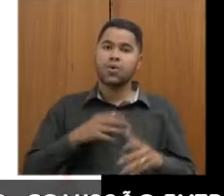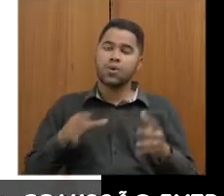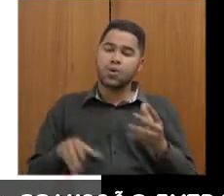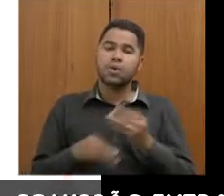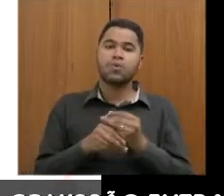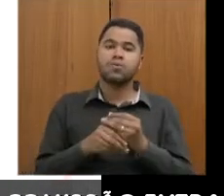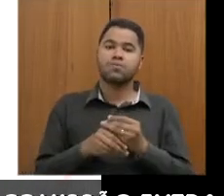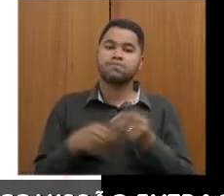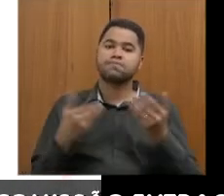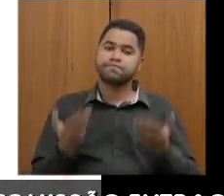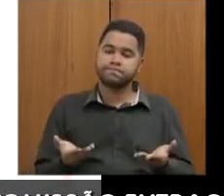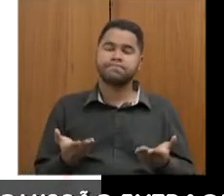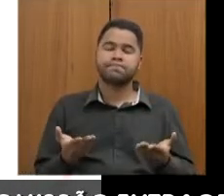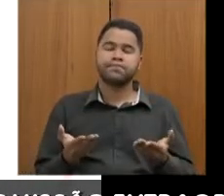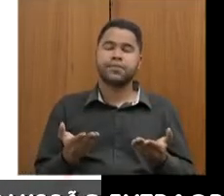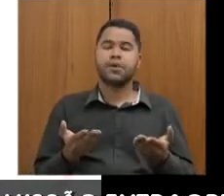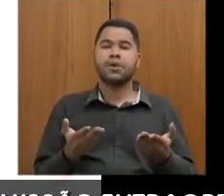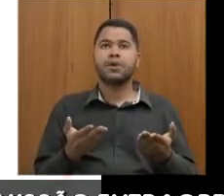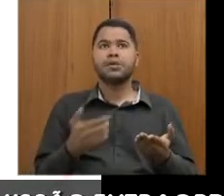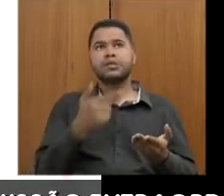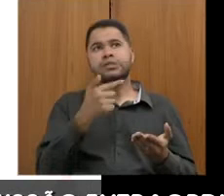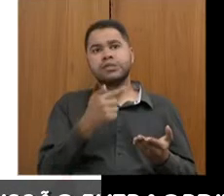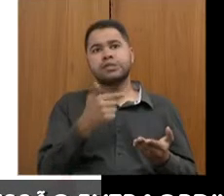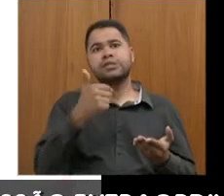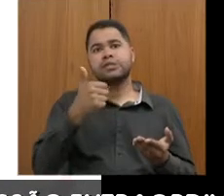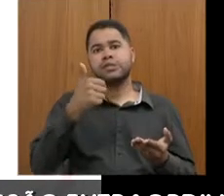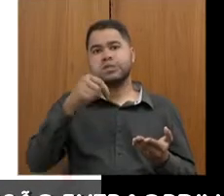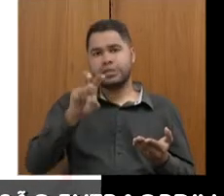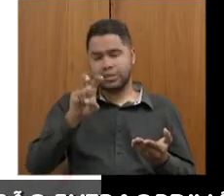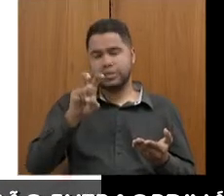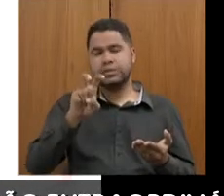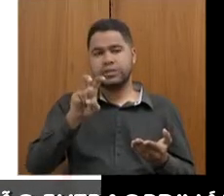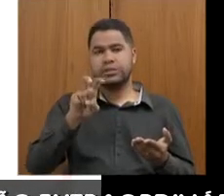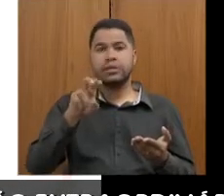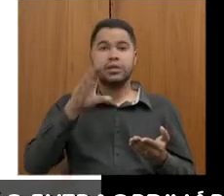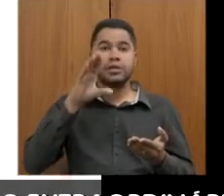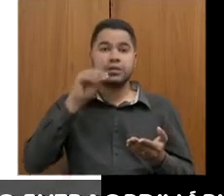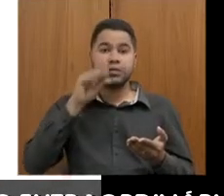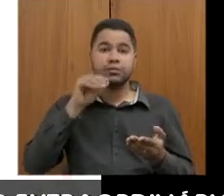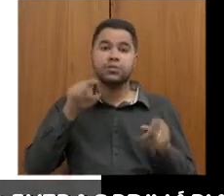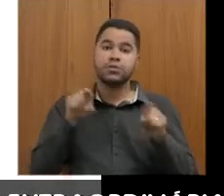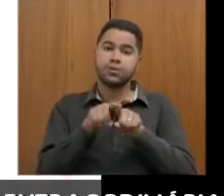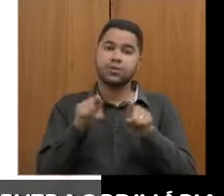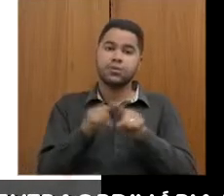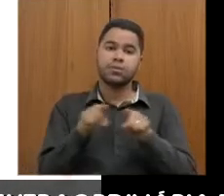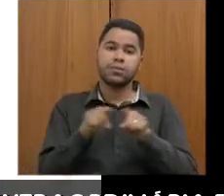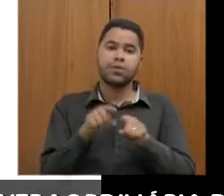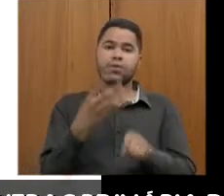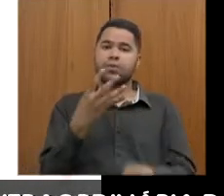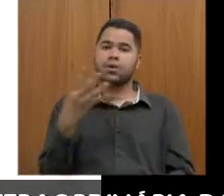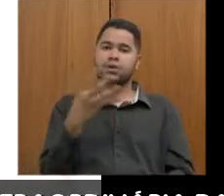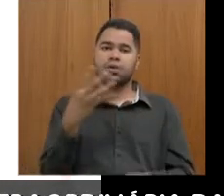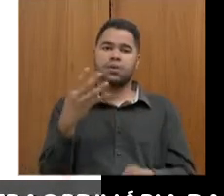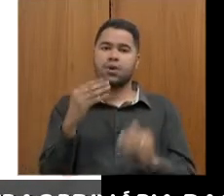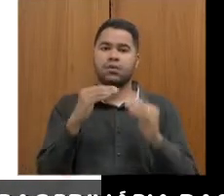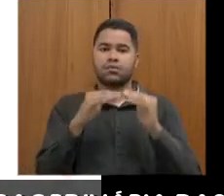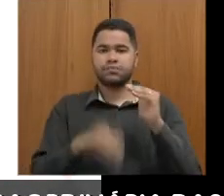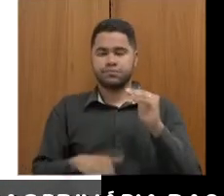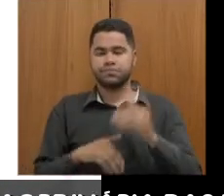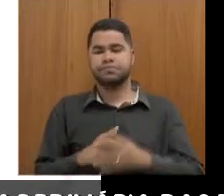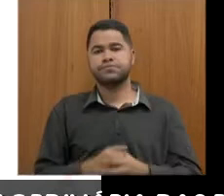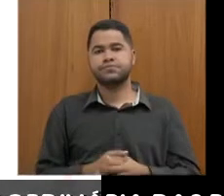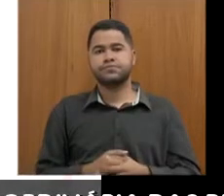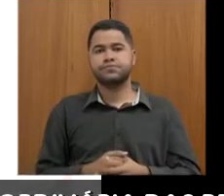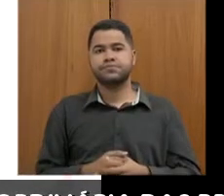Complementar, isso migraram 715 servidores, e, ao mesmo tempo, saíram 44 servidores da